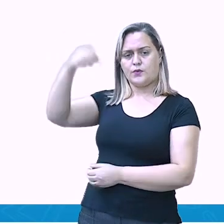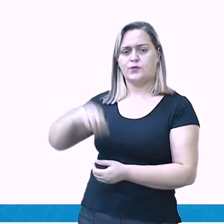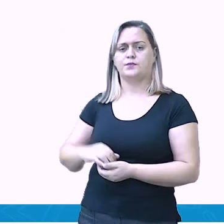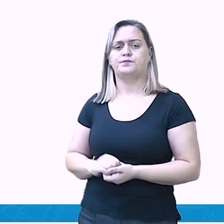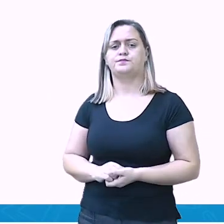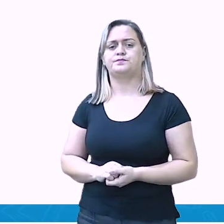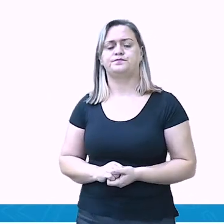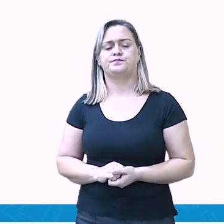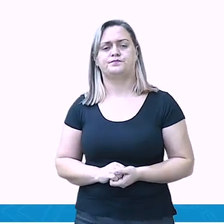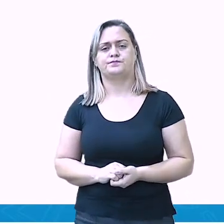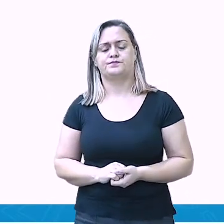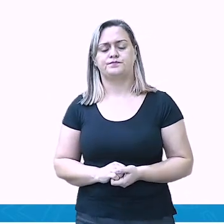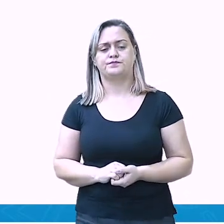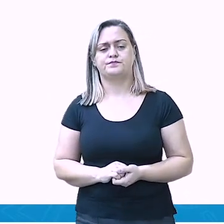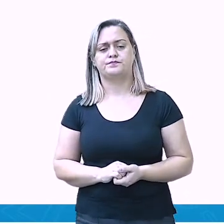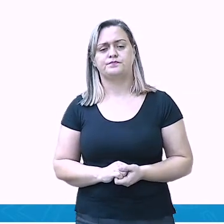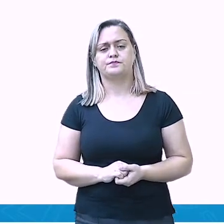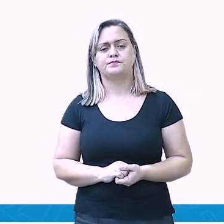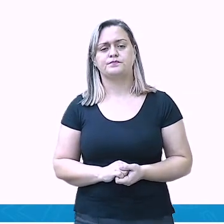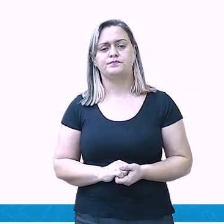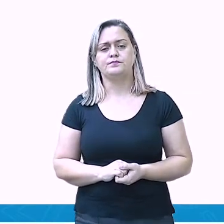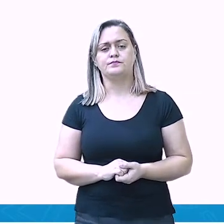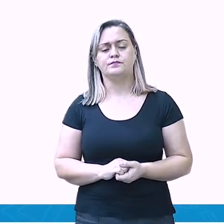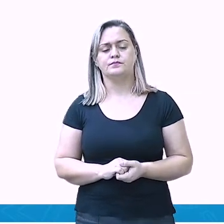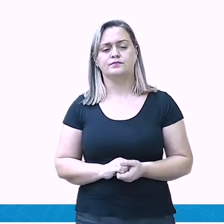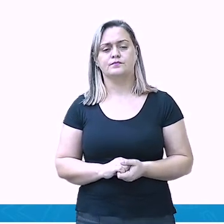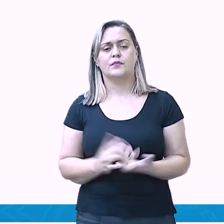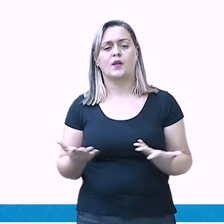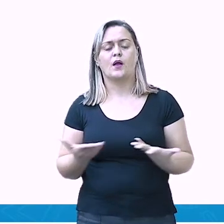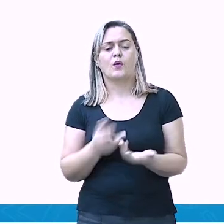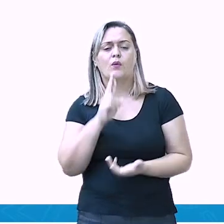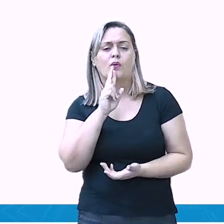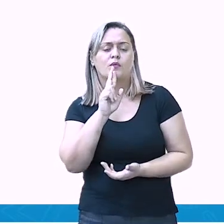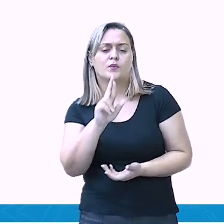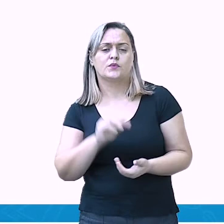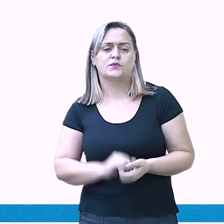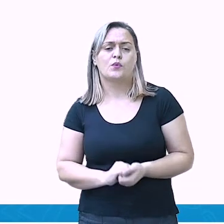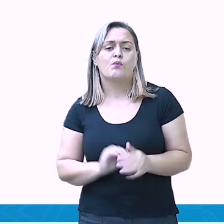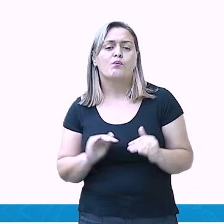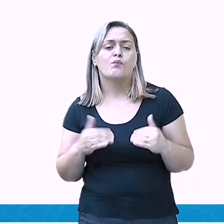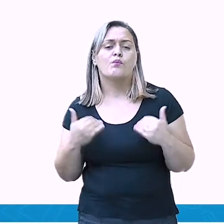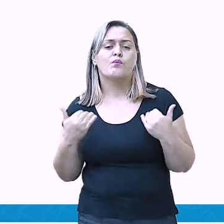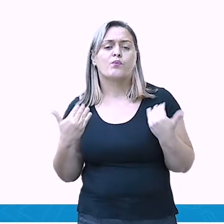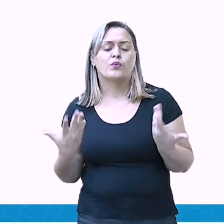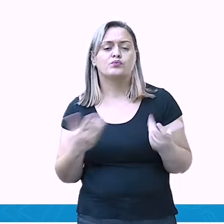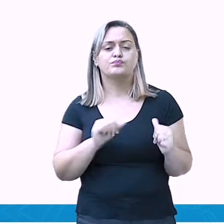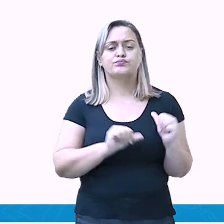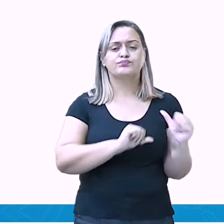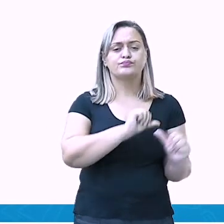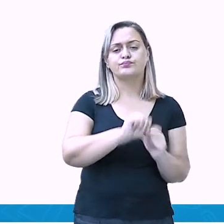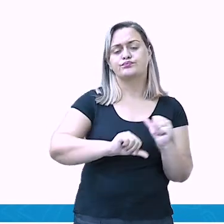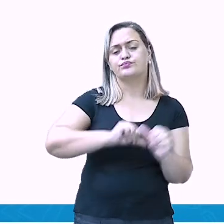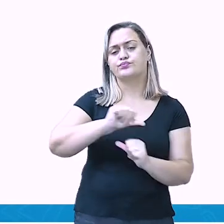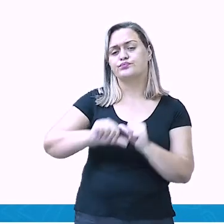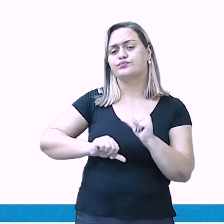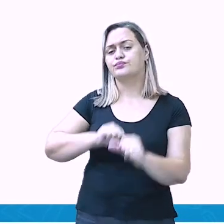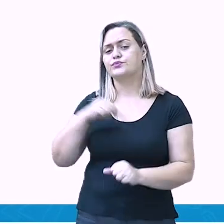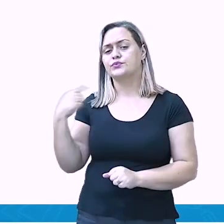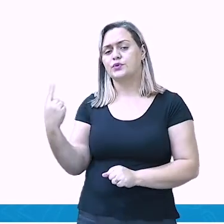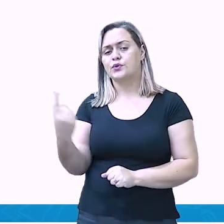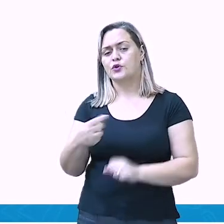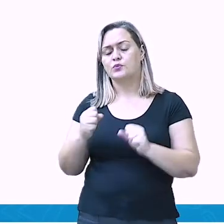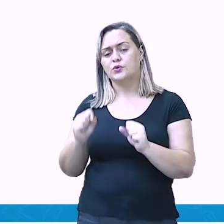Então, vamos lá. Quais modificações são possíveis perceber nas